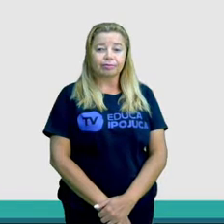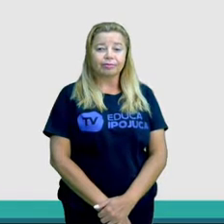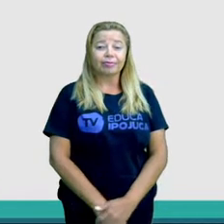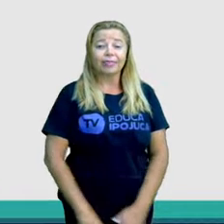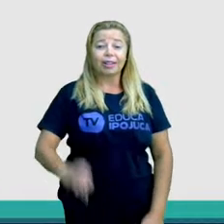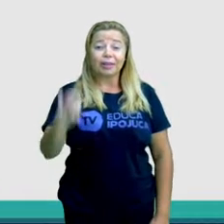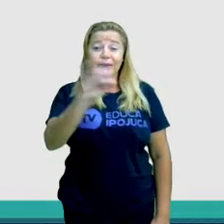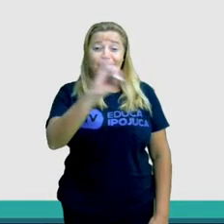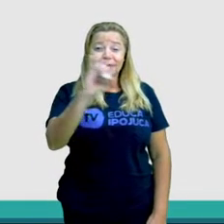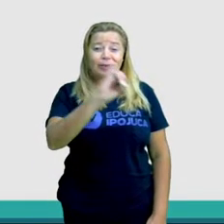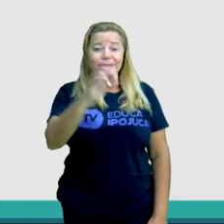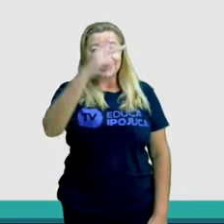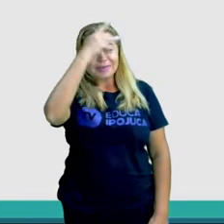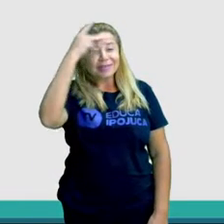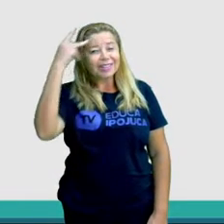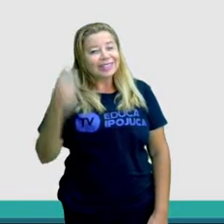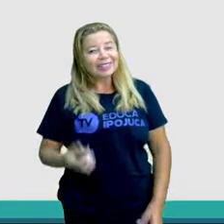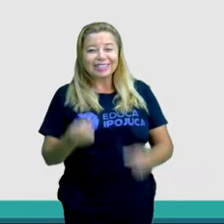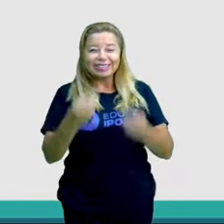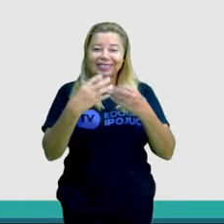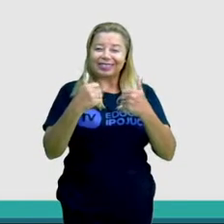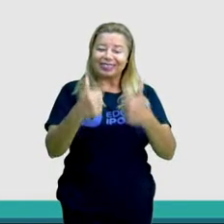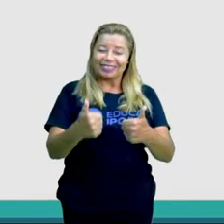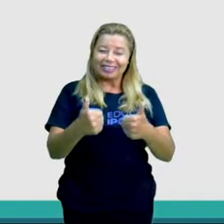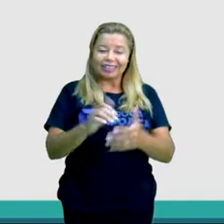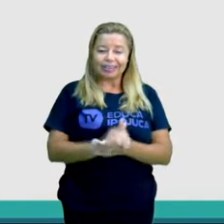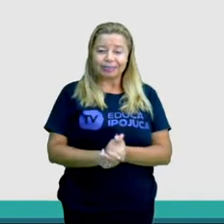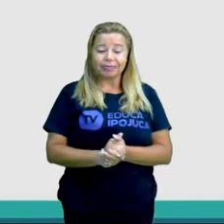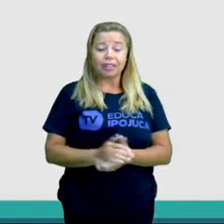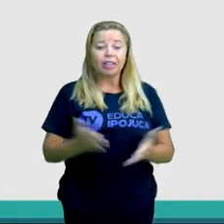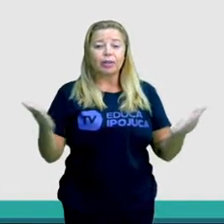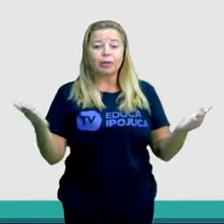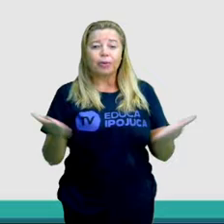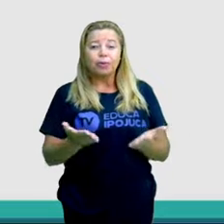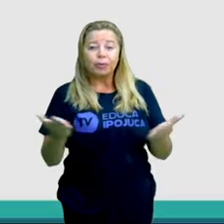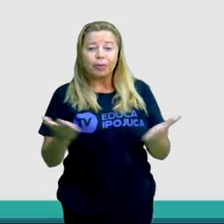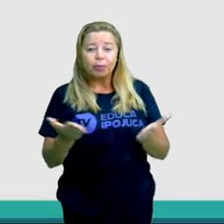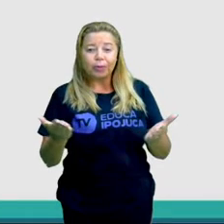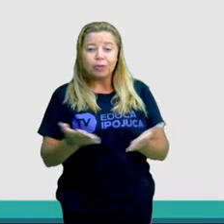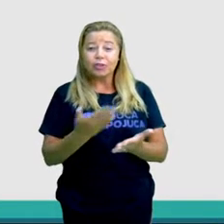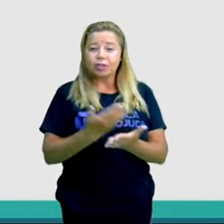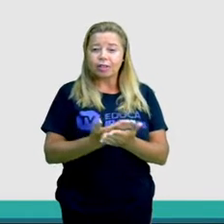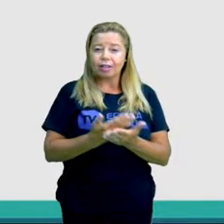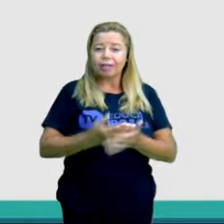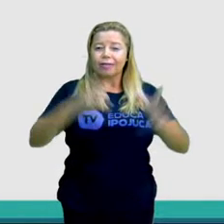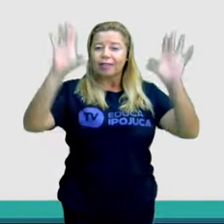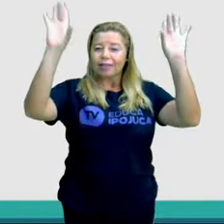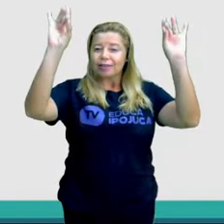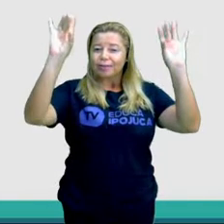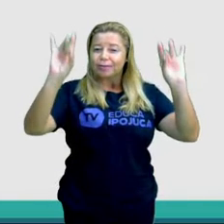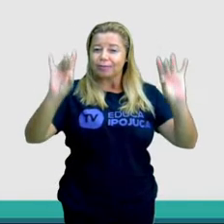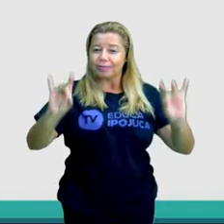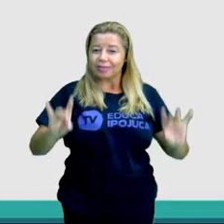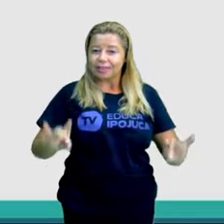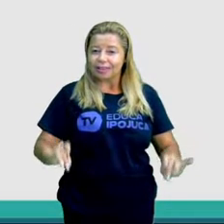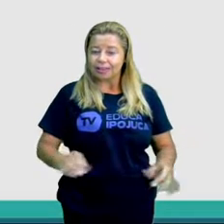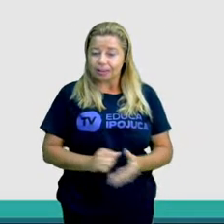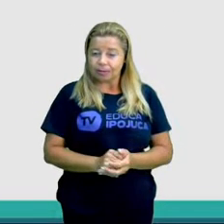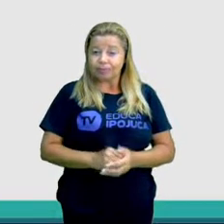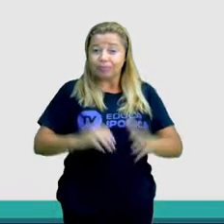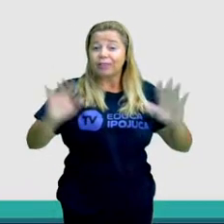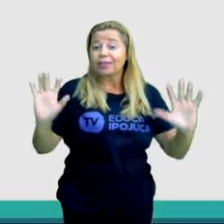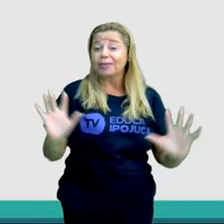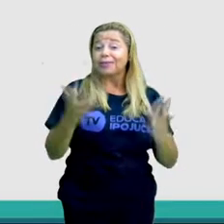Oi pessoal, tudo bom com vocês? Estamos aqui hoje para uma aula especial, uma aula de